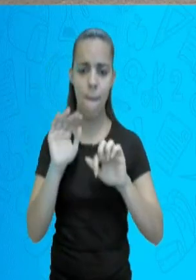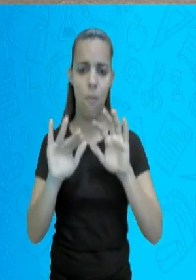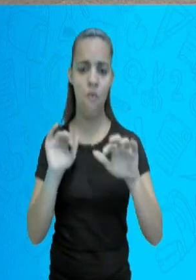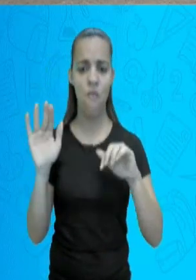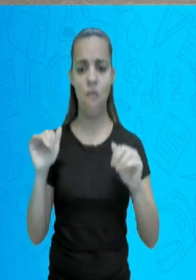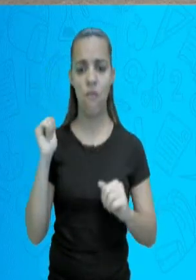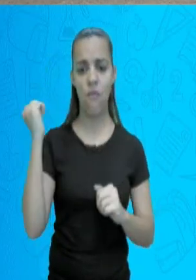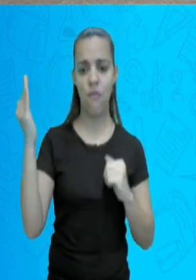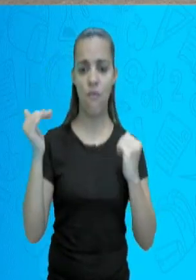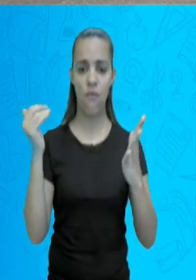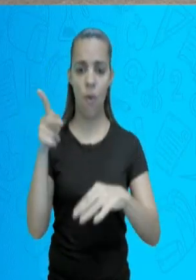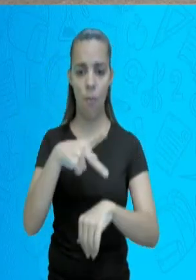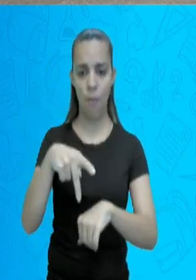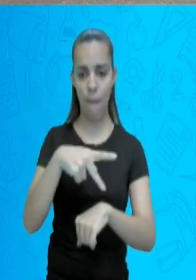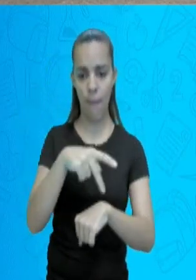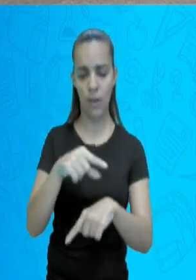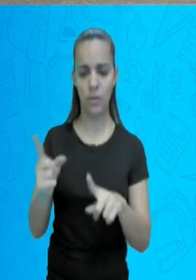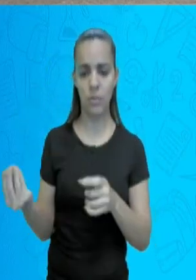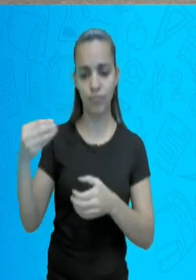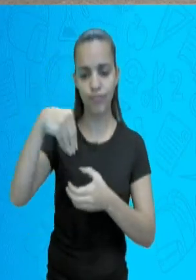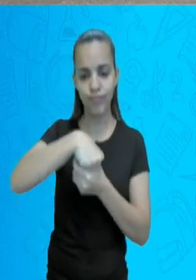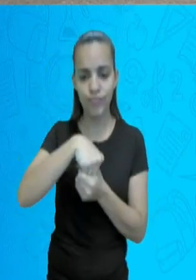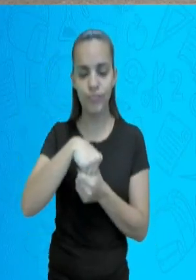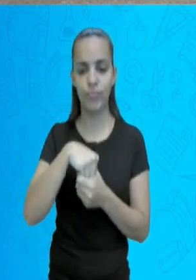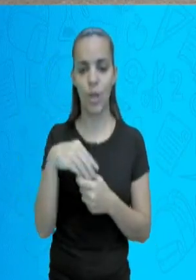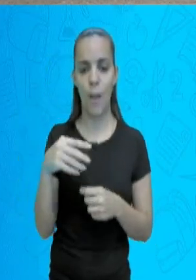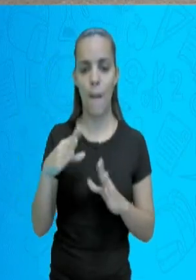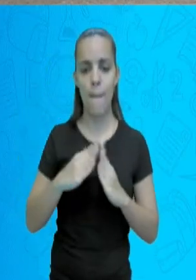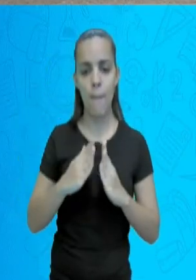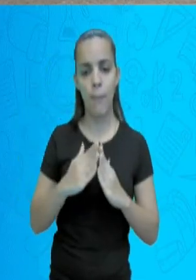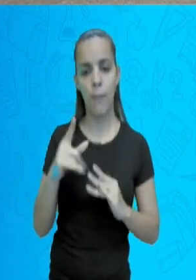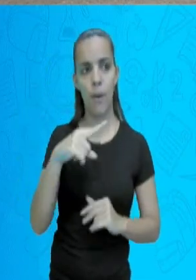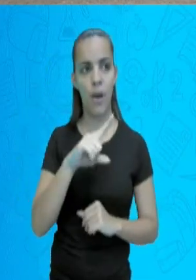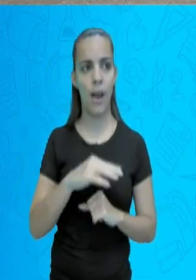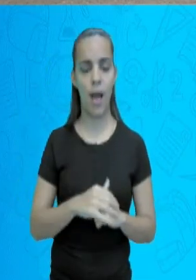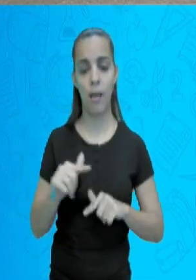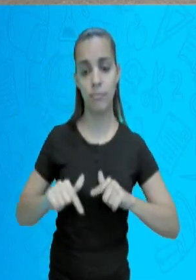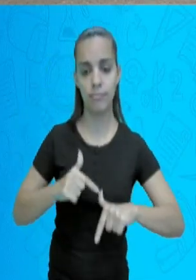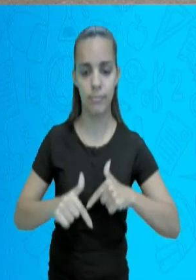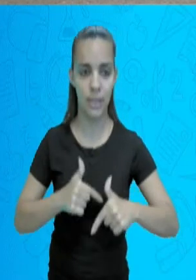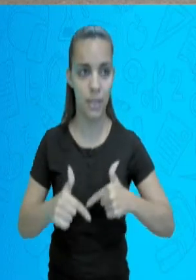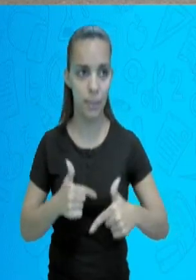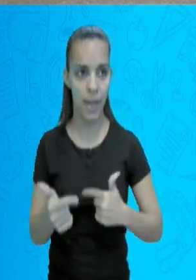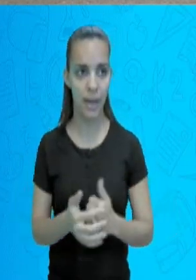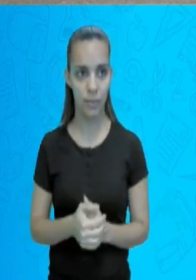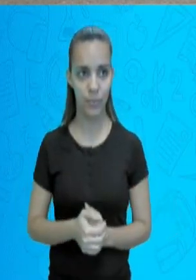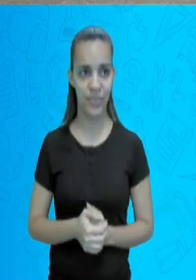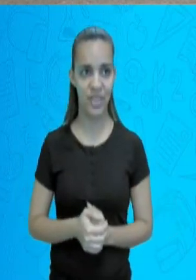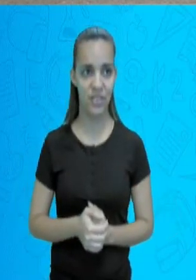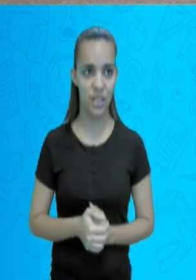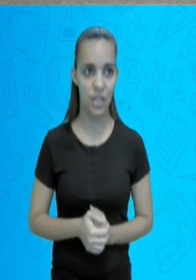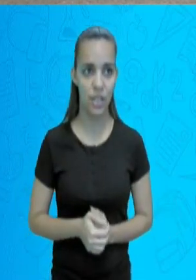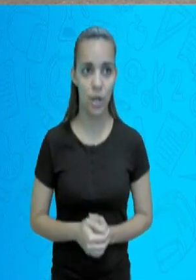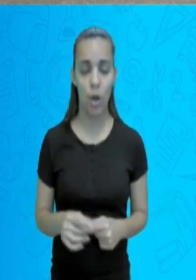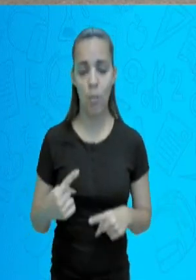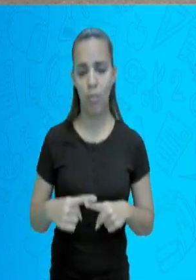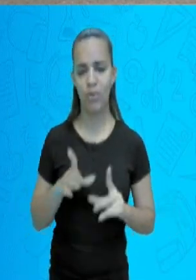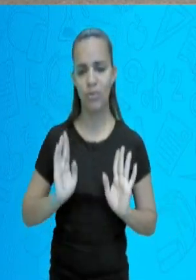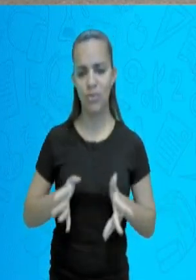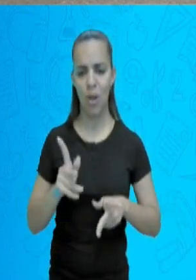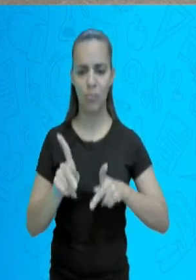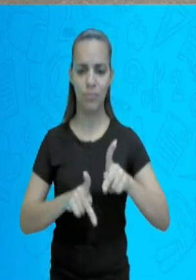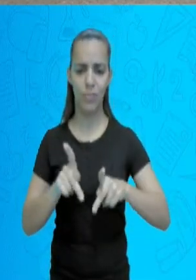Canadá. Porque isso ocorre porque a população está envelhecendo